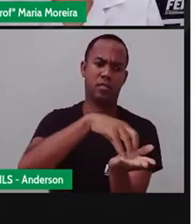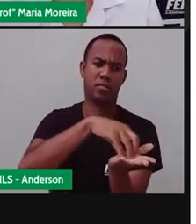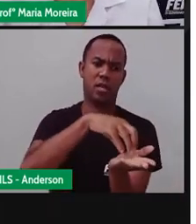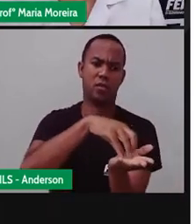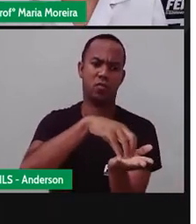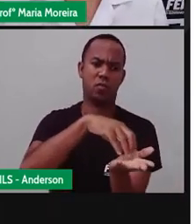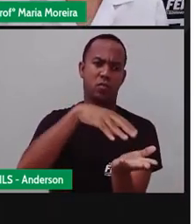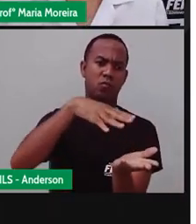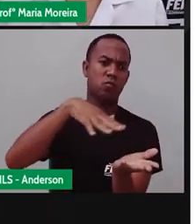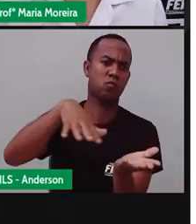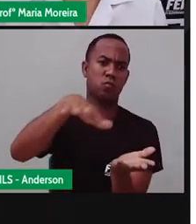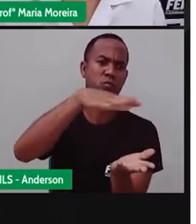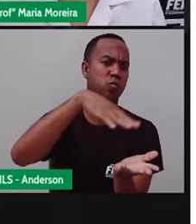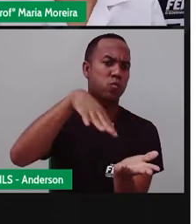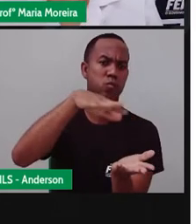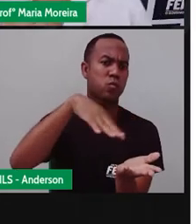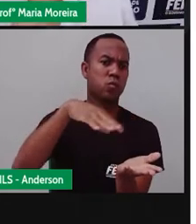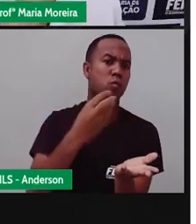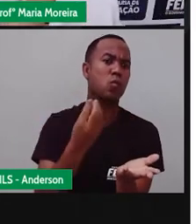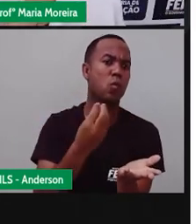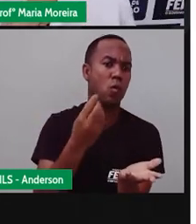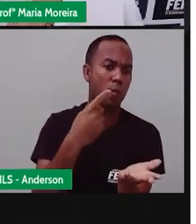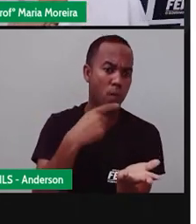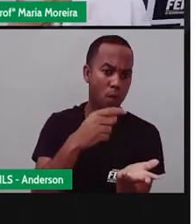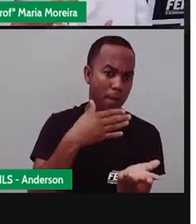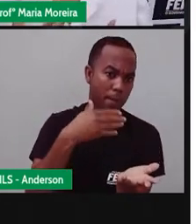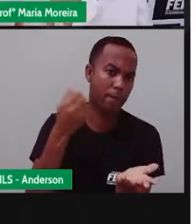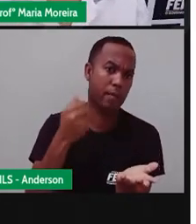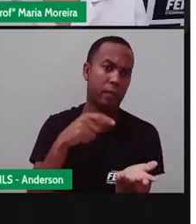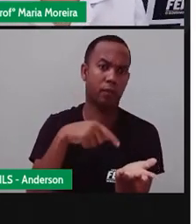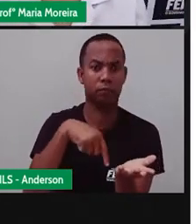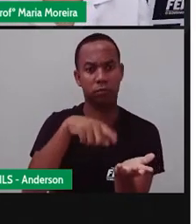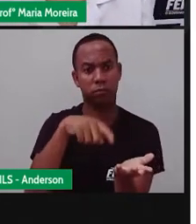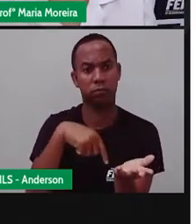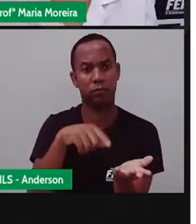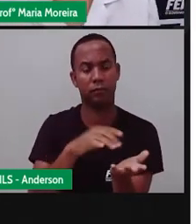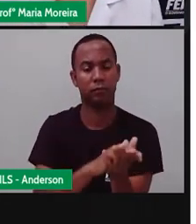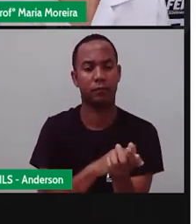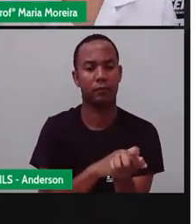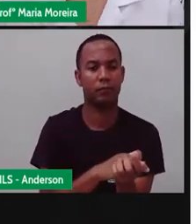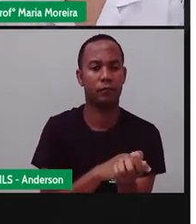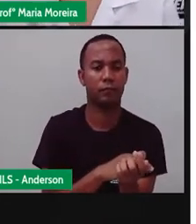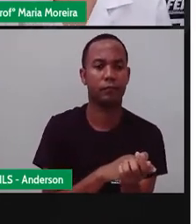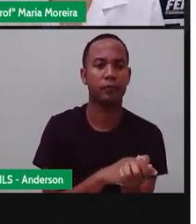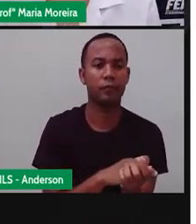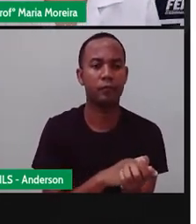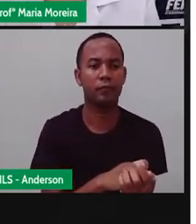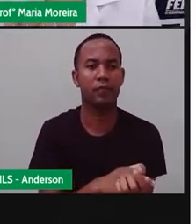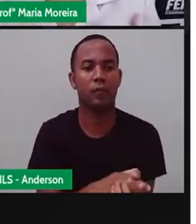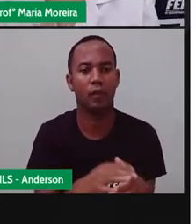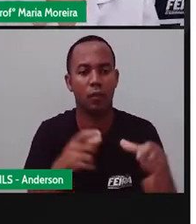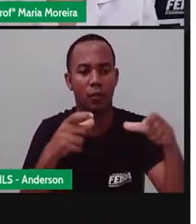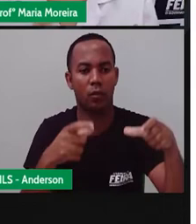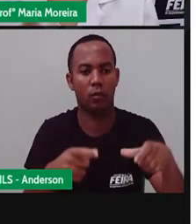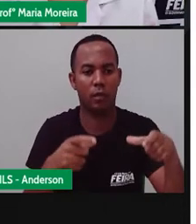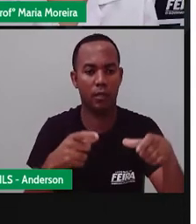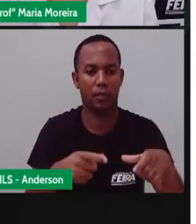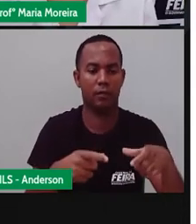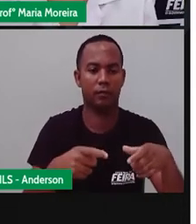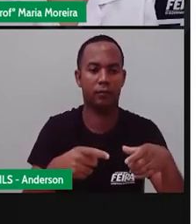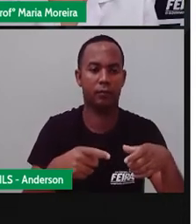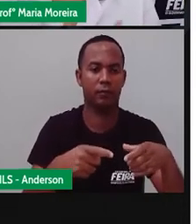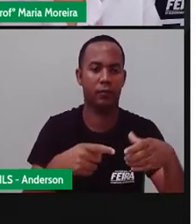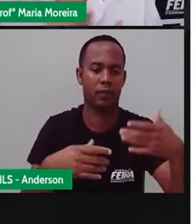característica. Por exemplo, a Cidade Nova. Eu, né? Para a Maria, acredito no seguinte. Que o bairro Cidade Nova acabou se desenvolvendo